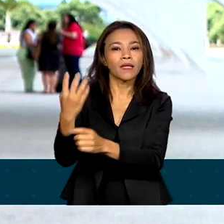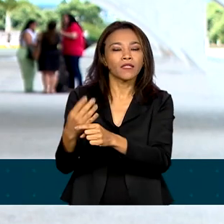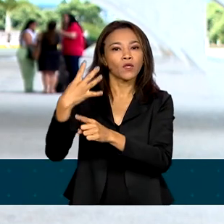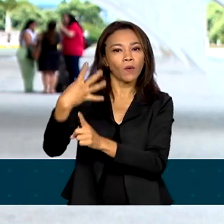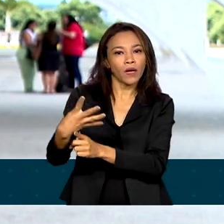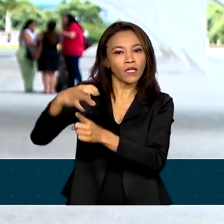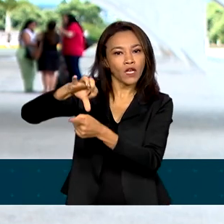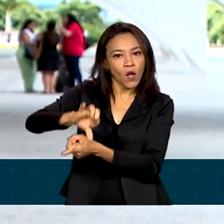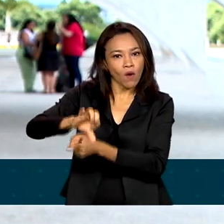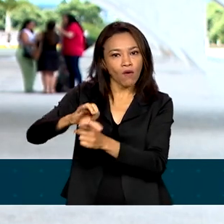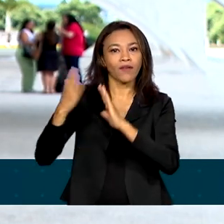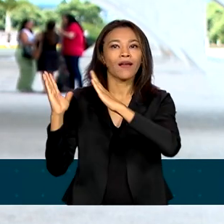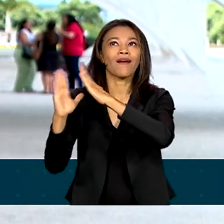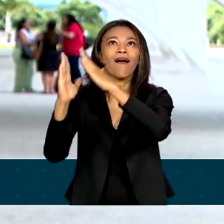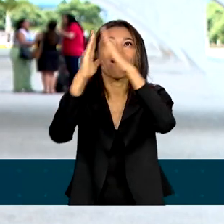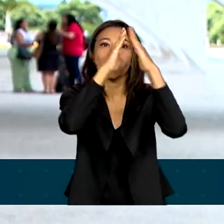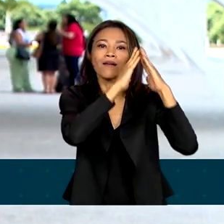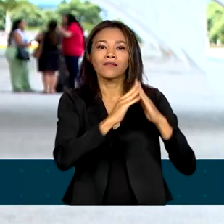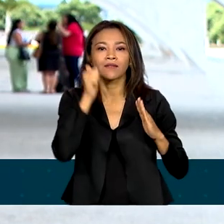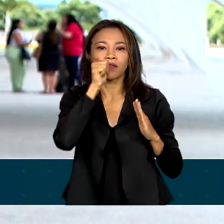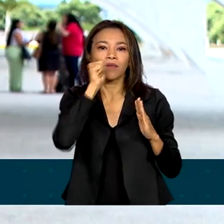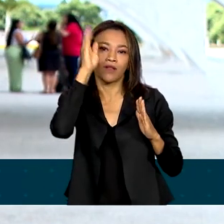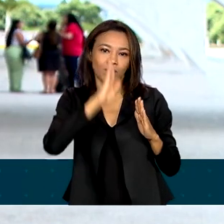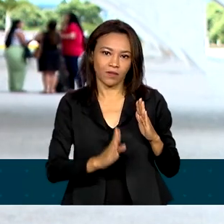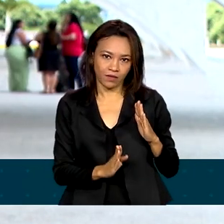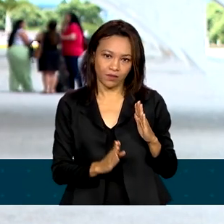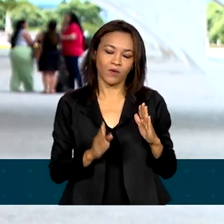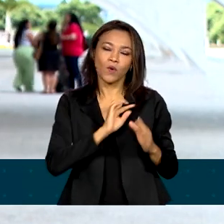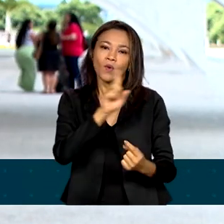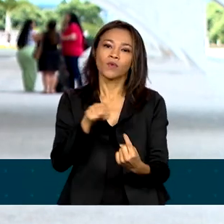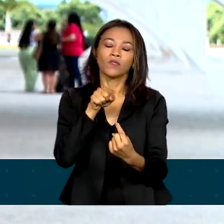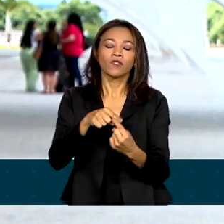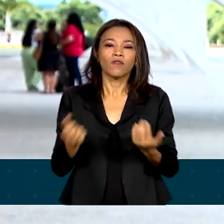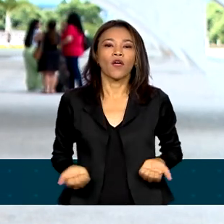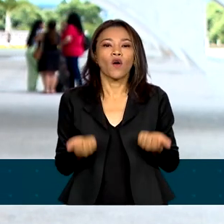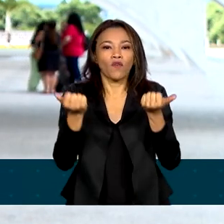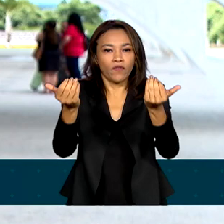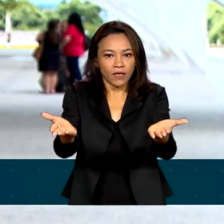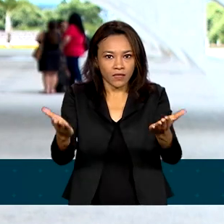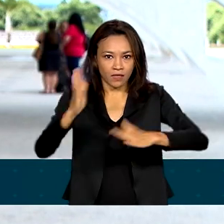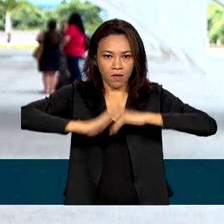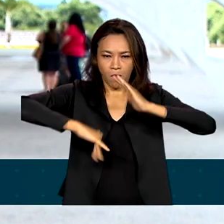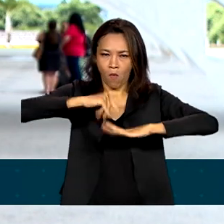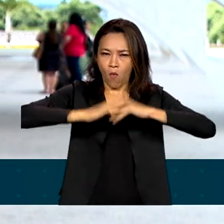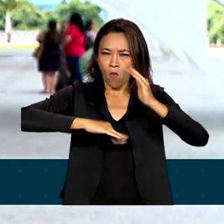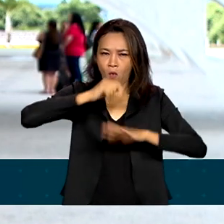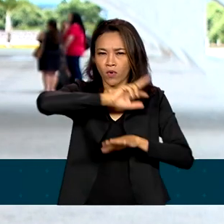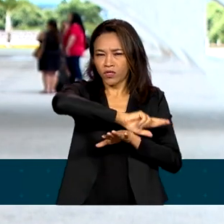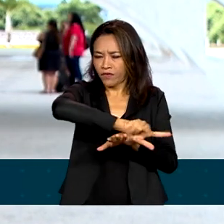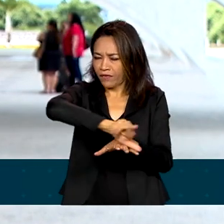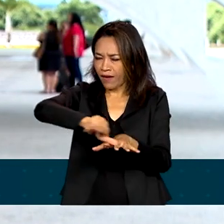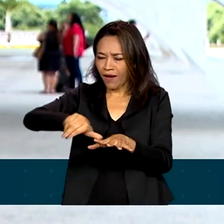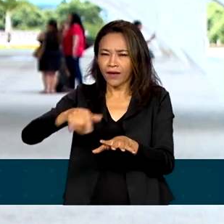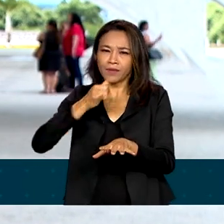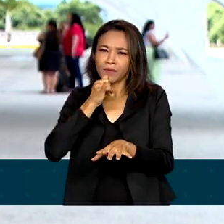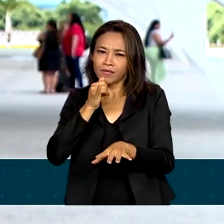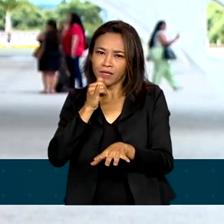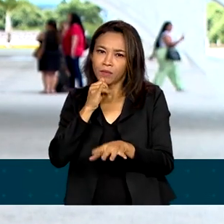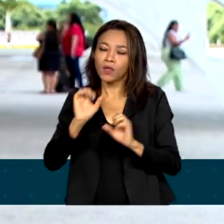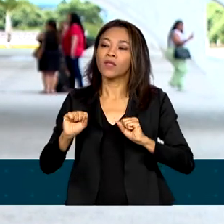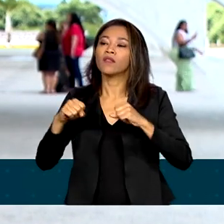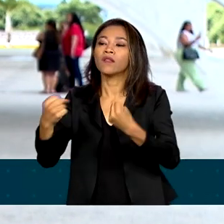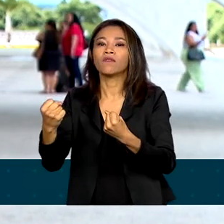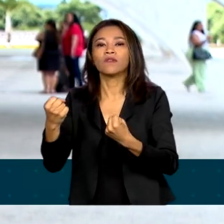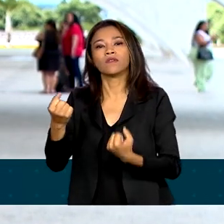novas casas da mulher brasileira. A ideia é oferecer serviço especializado de vários órgãos, como Defensoria